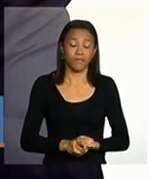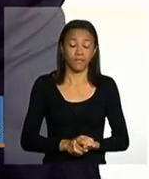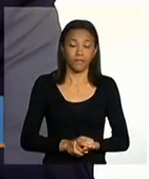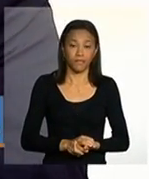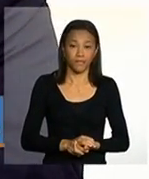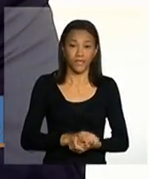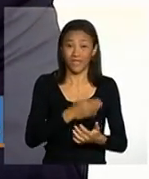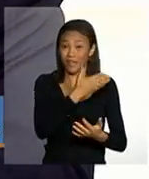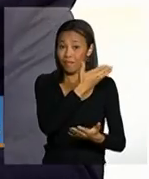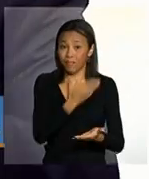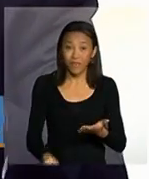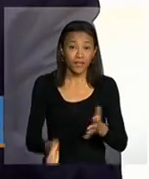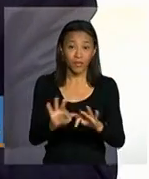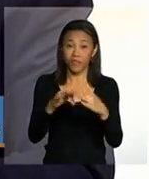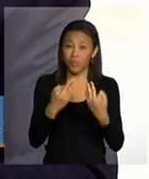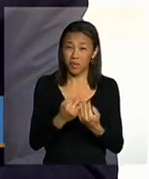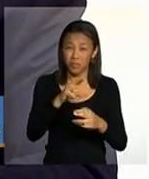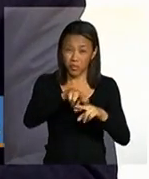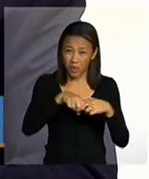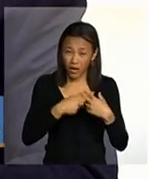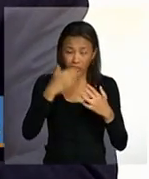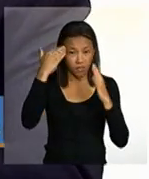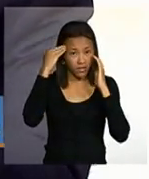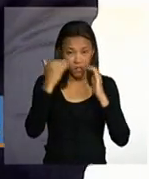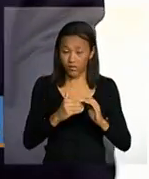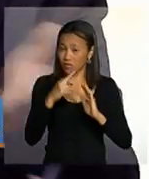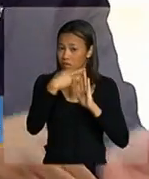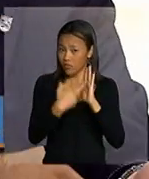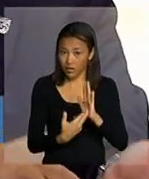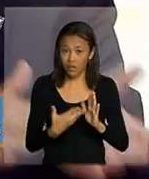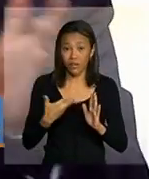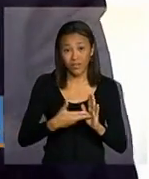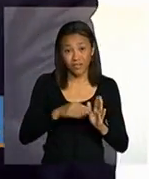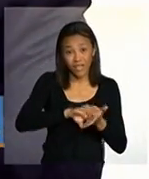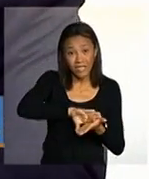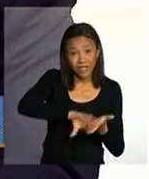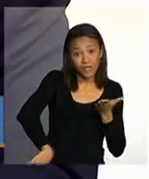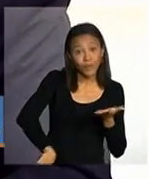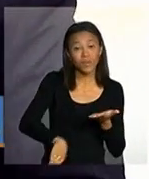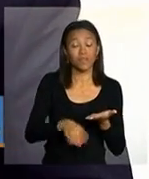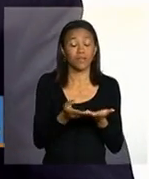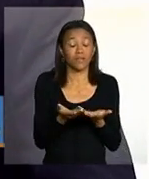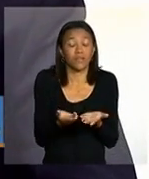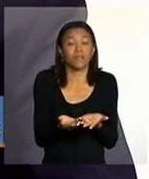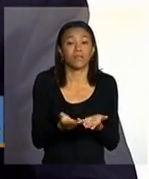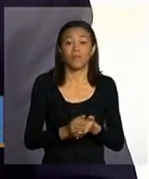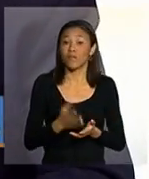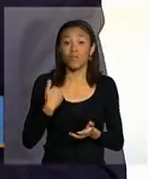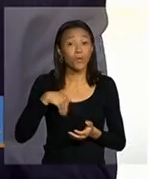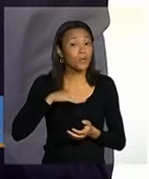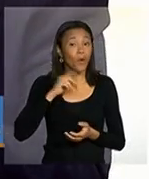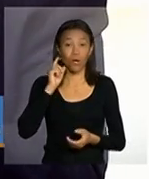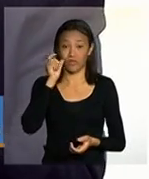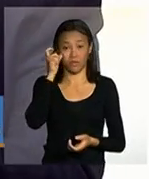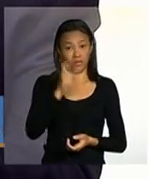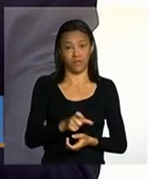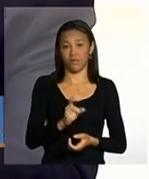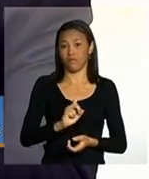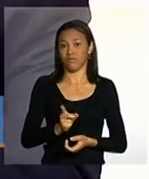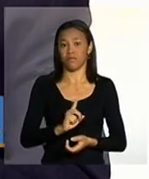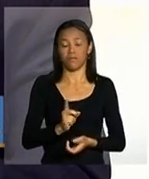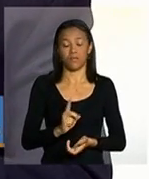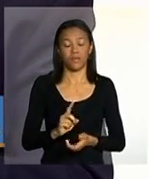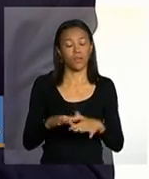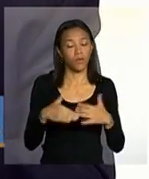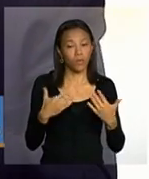perder uma família por conta de descumprimento de condicionalidades é excluí-la não é a nossa intenção a gente olhando